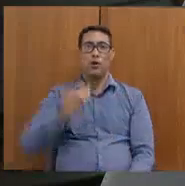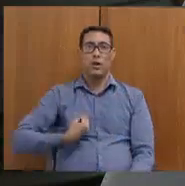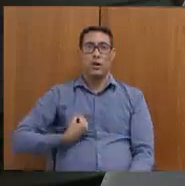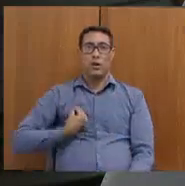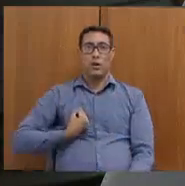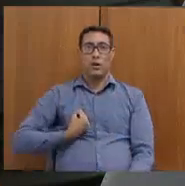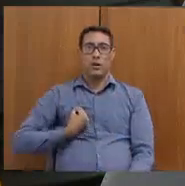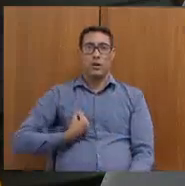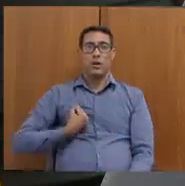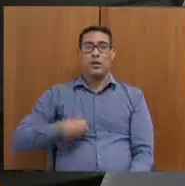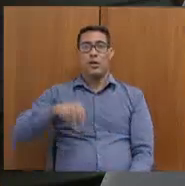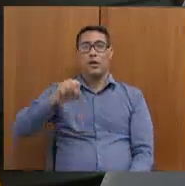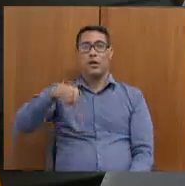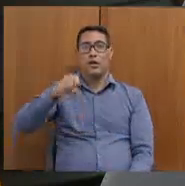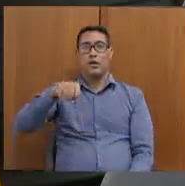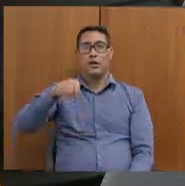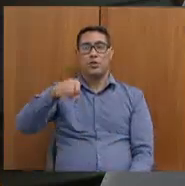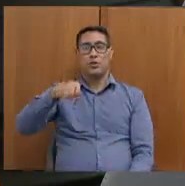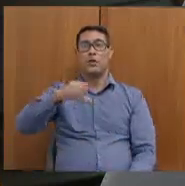racismo no futebol brasileiro.